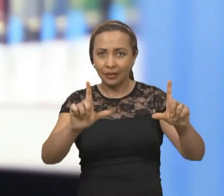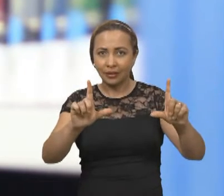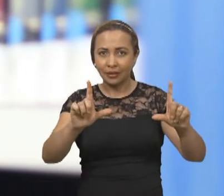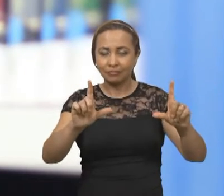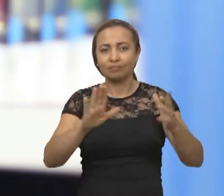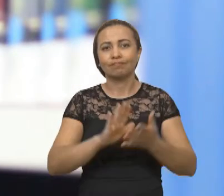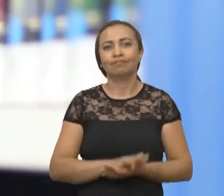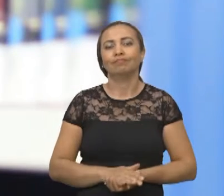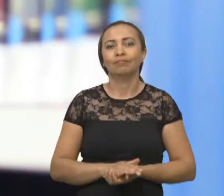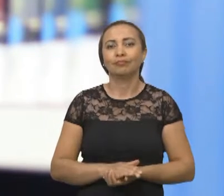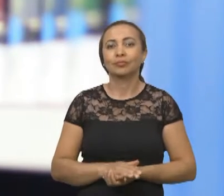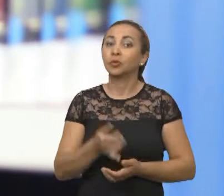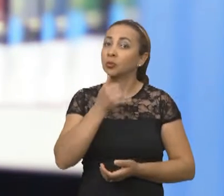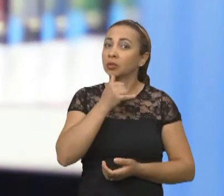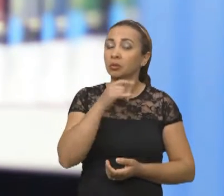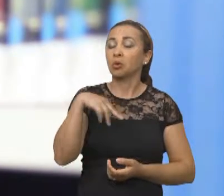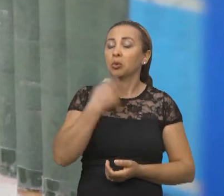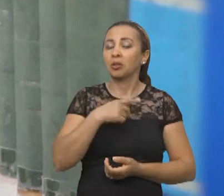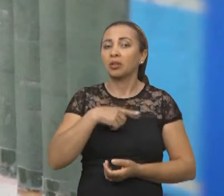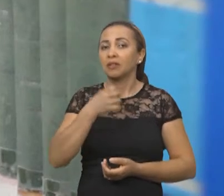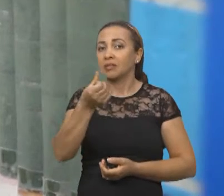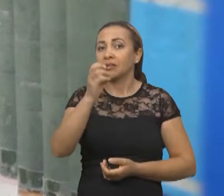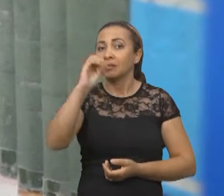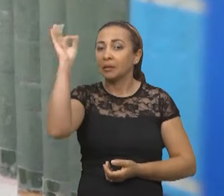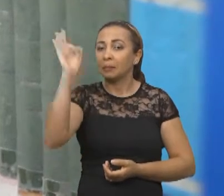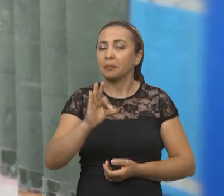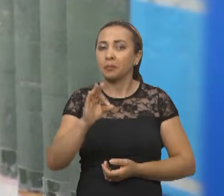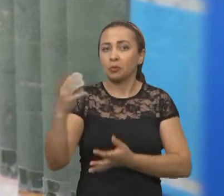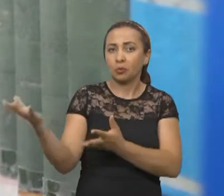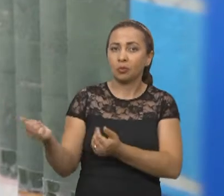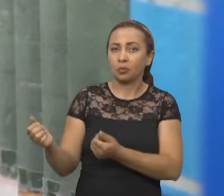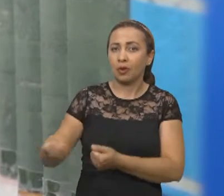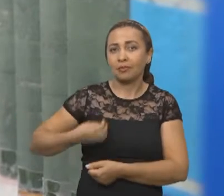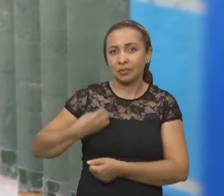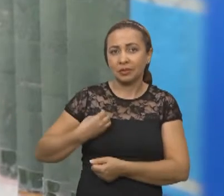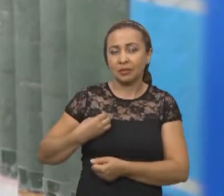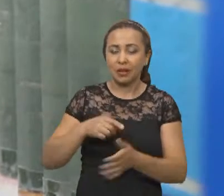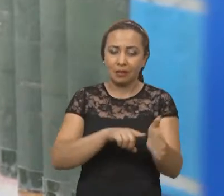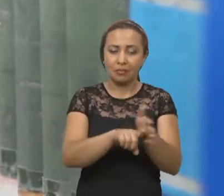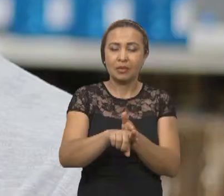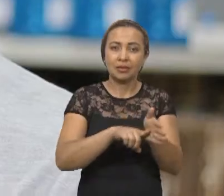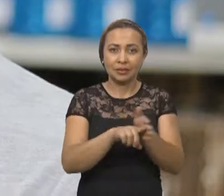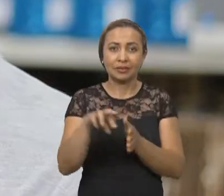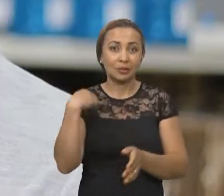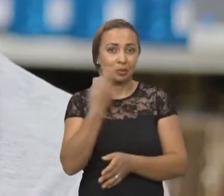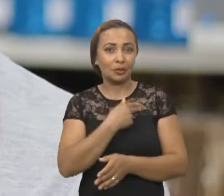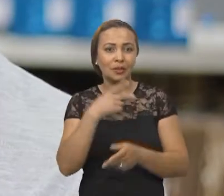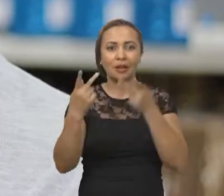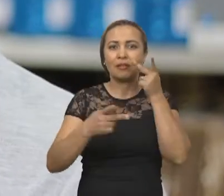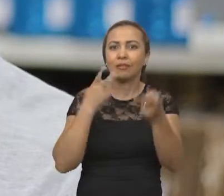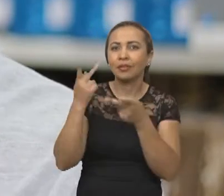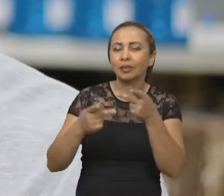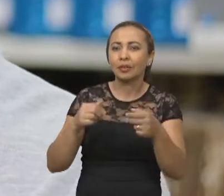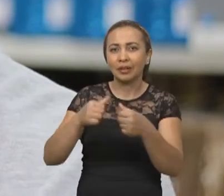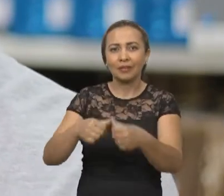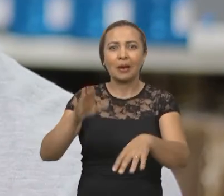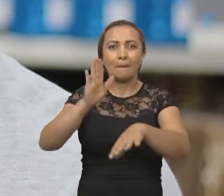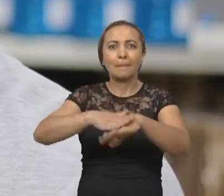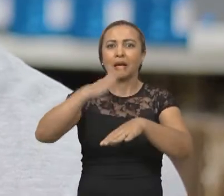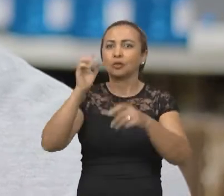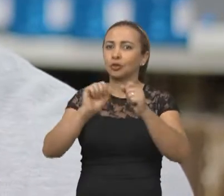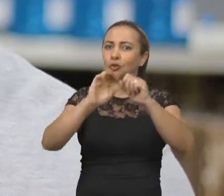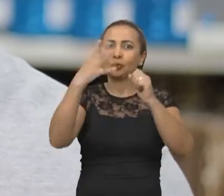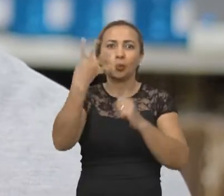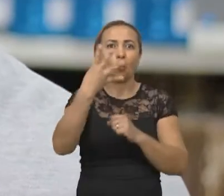tivemos, por exemplo, mais de 60% dos jovens que participaram da nossa pesquisa, que reportaram ficar mais de 4